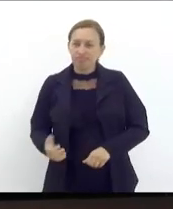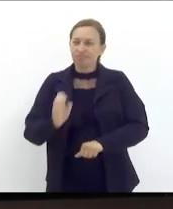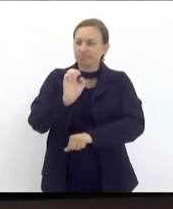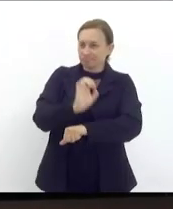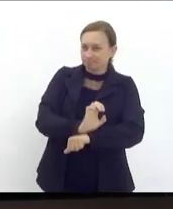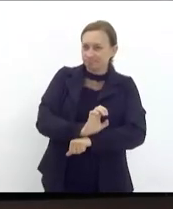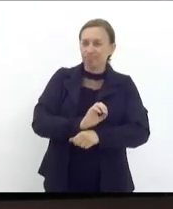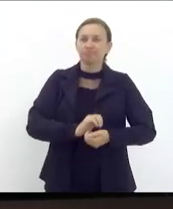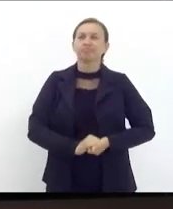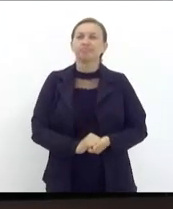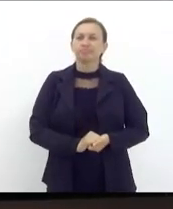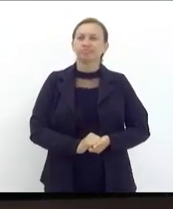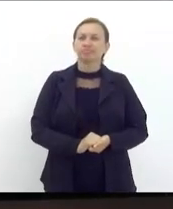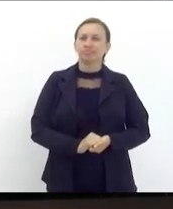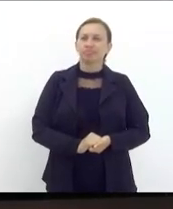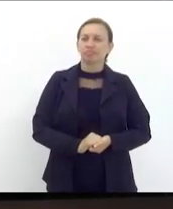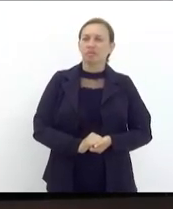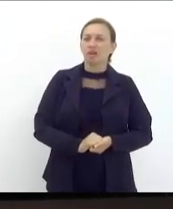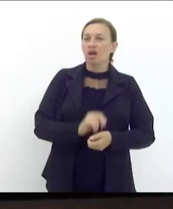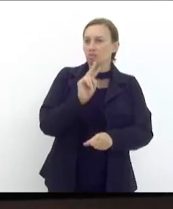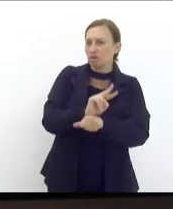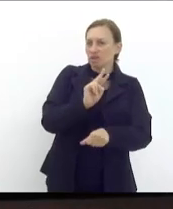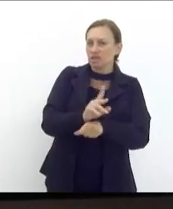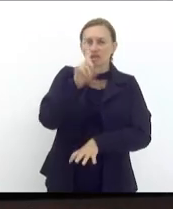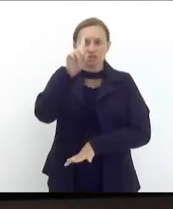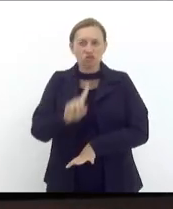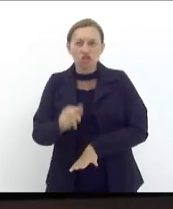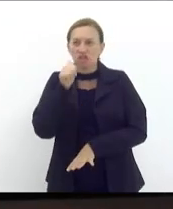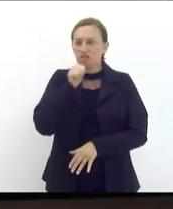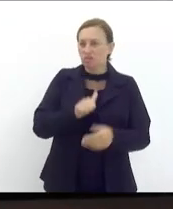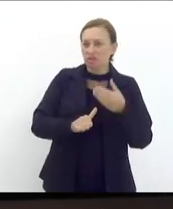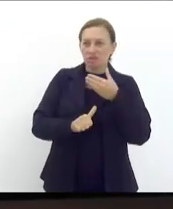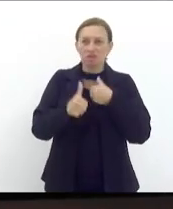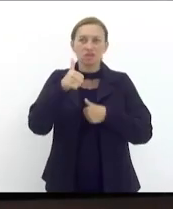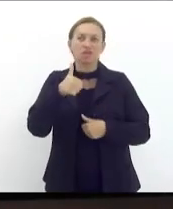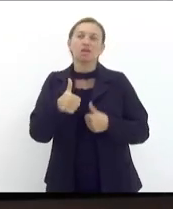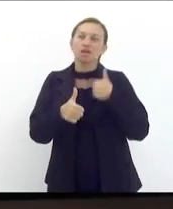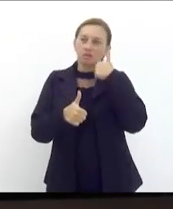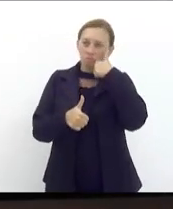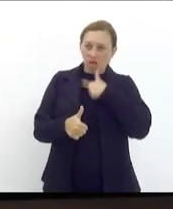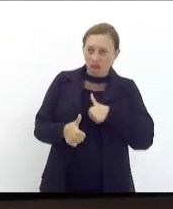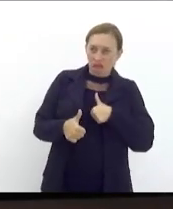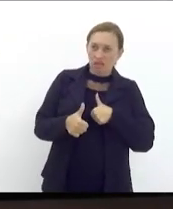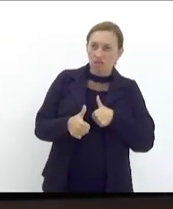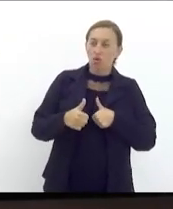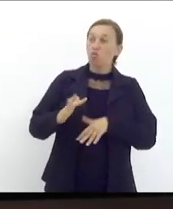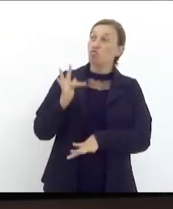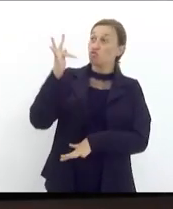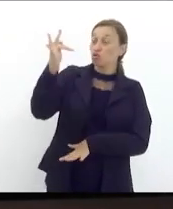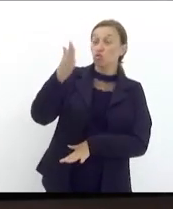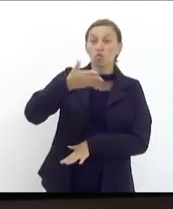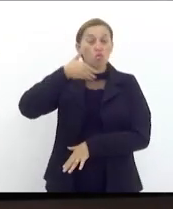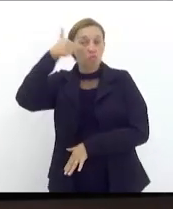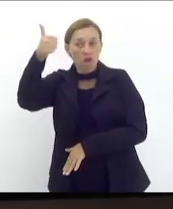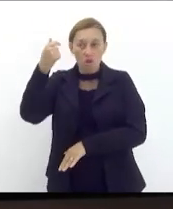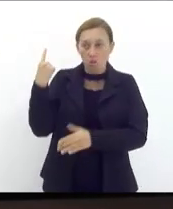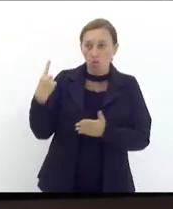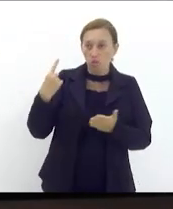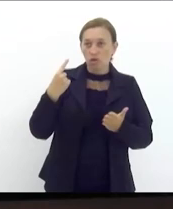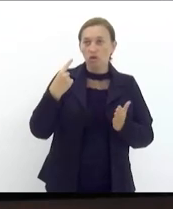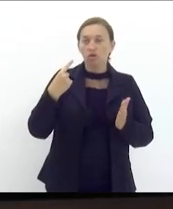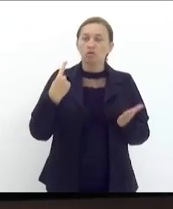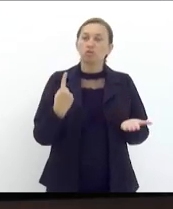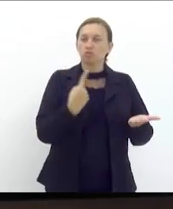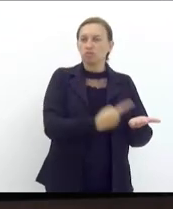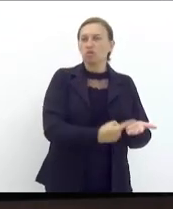efetivem pela proteção e pelo direito das meninas e mulheres, assegurando um futuro melhor e mais compromisso com todo o